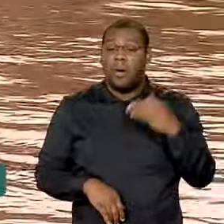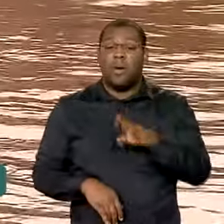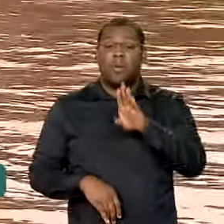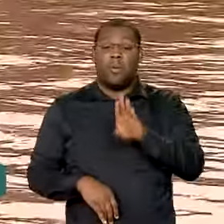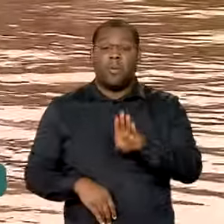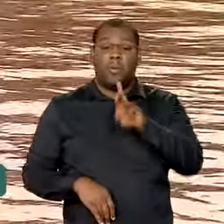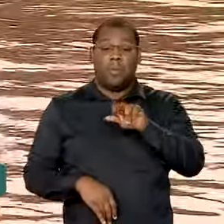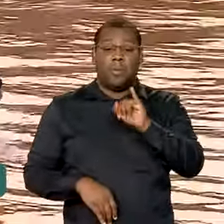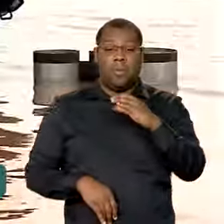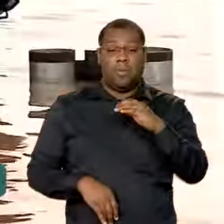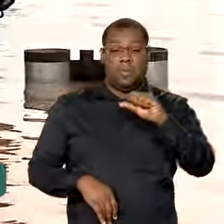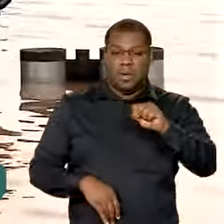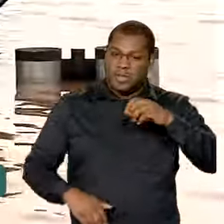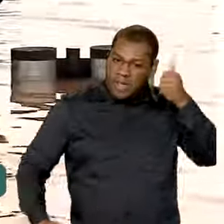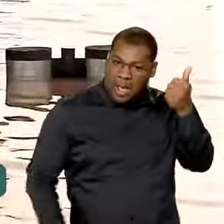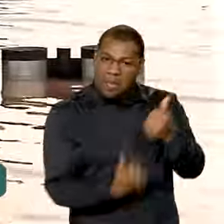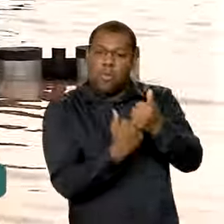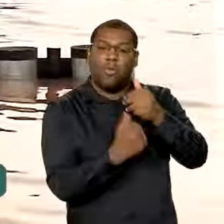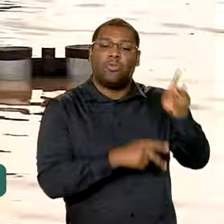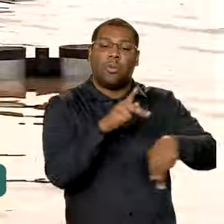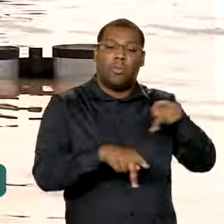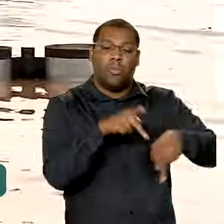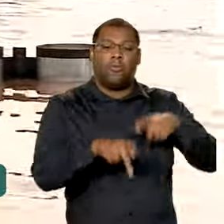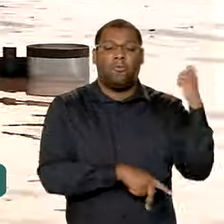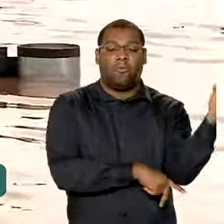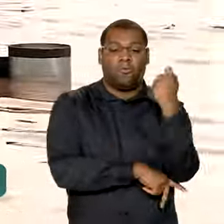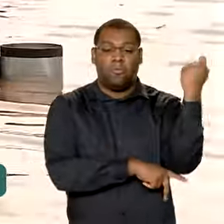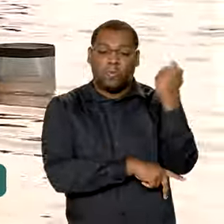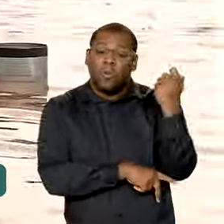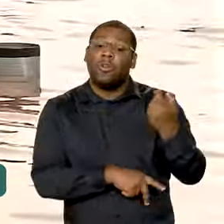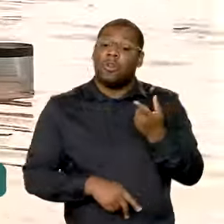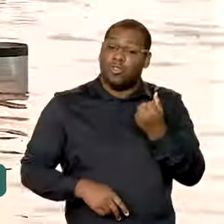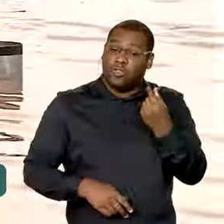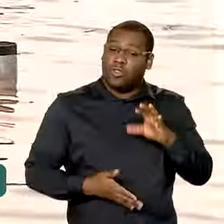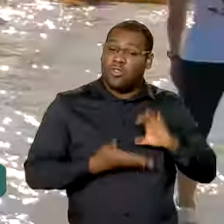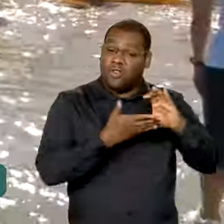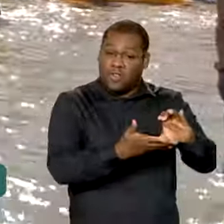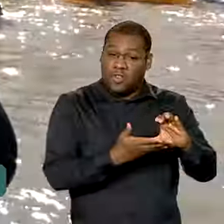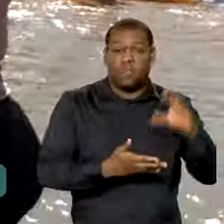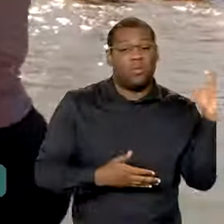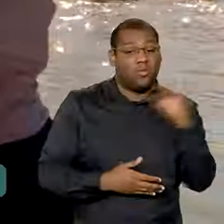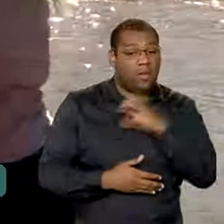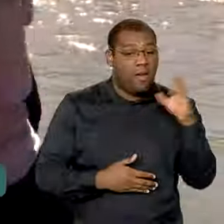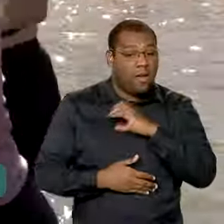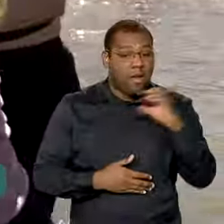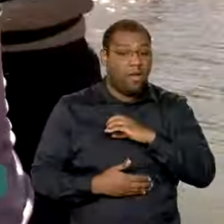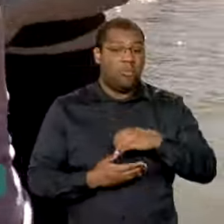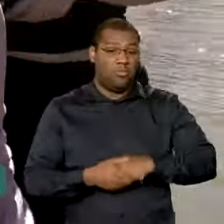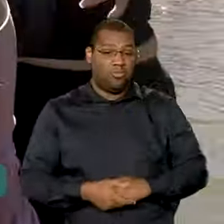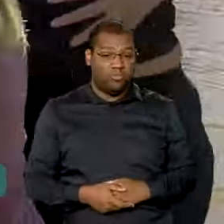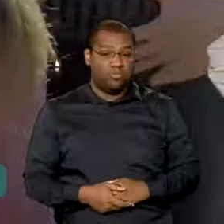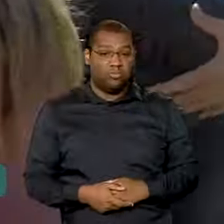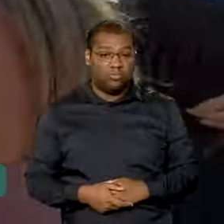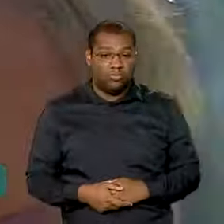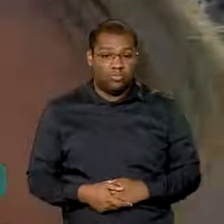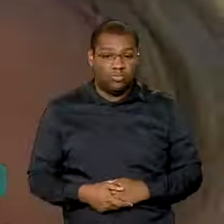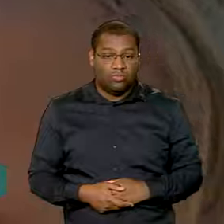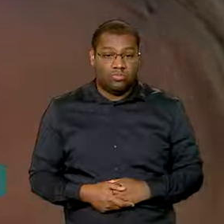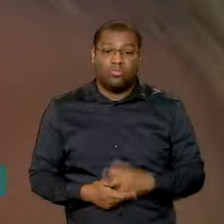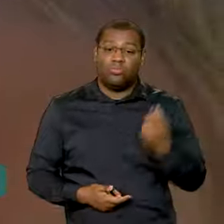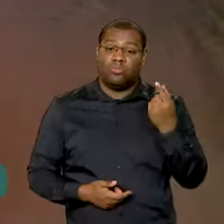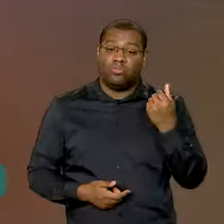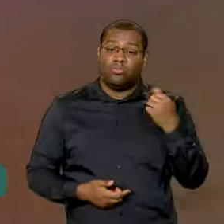Ela garantiu que os recursos serão transferidos rapidamente e sua destinação é passível de